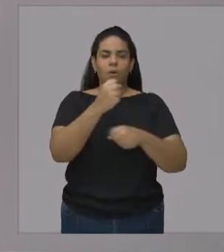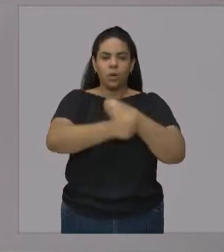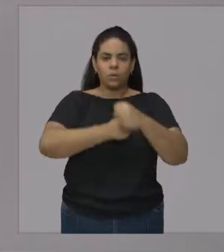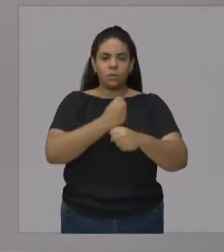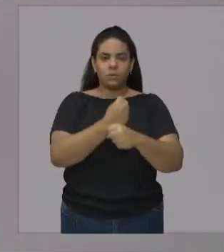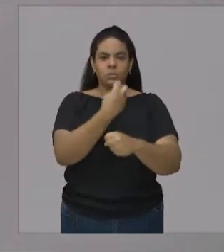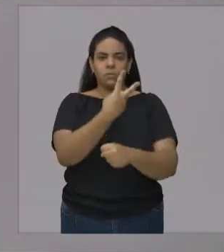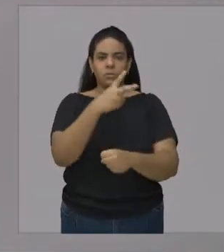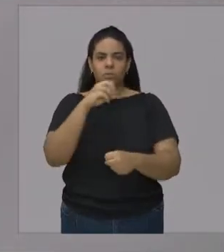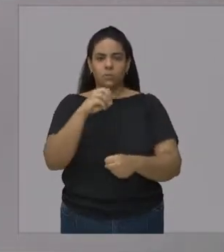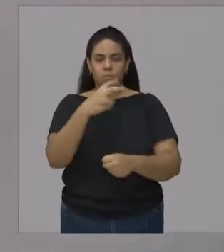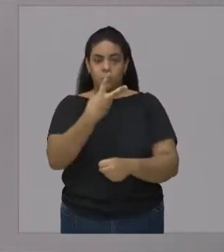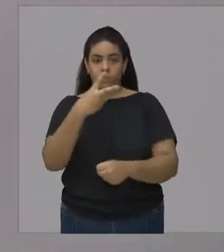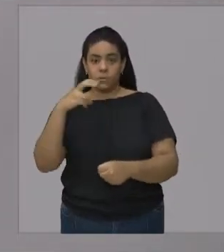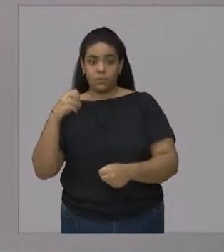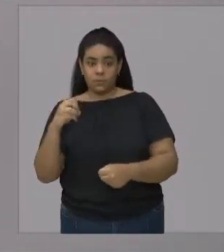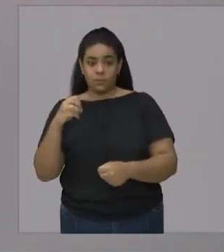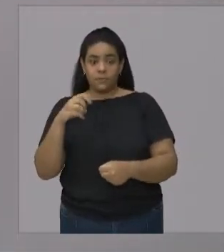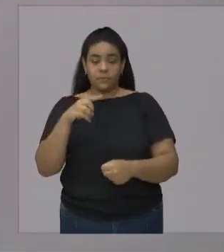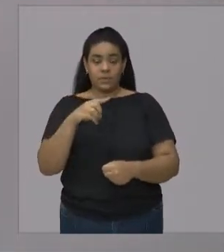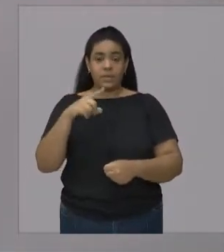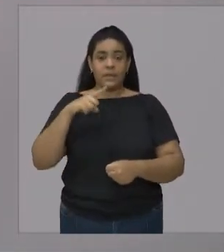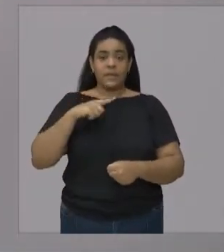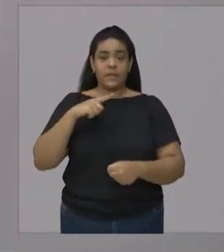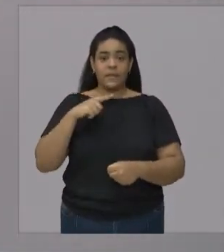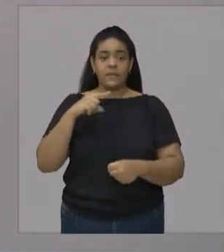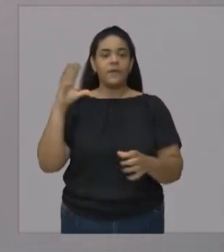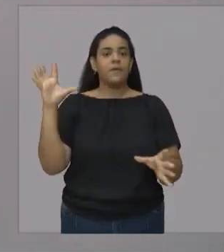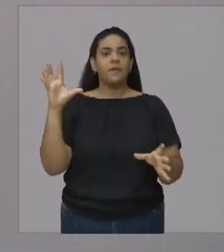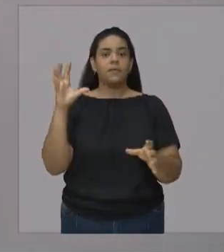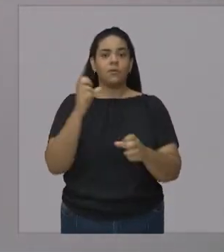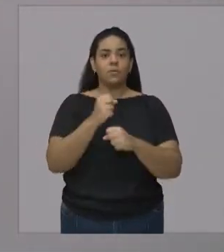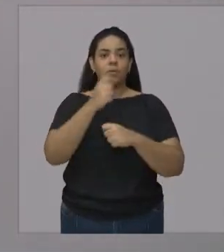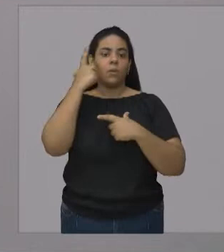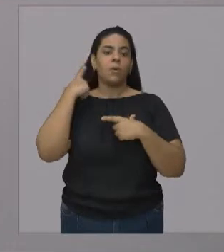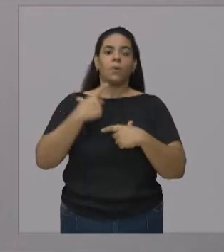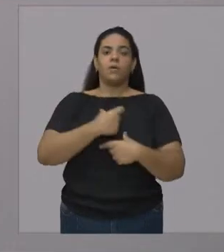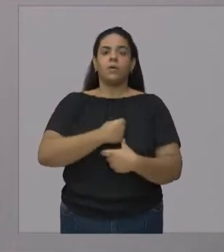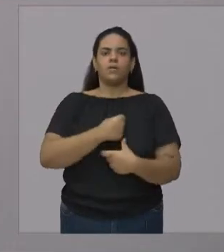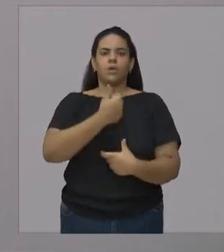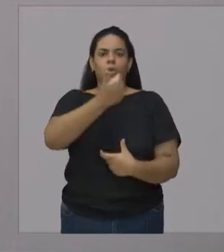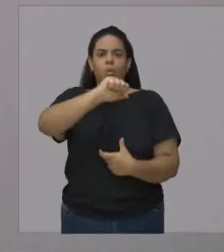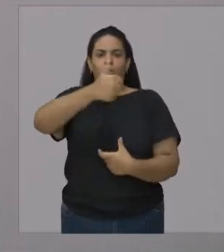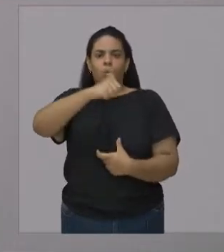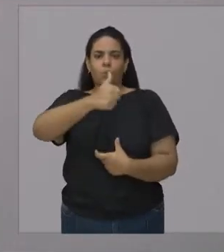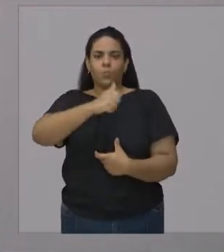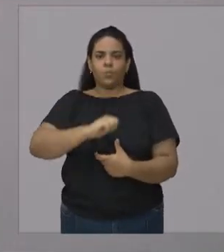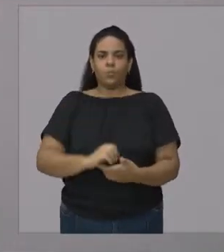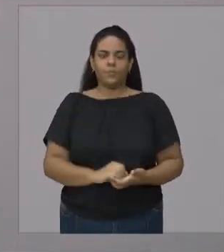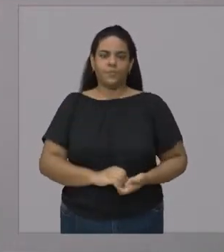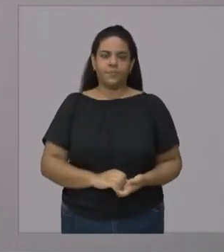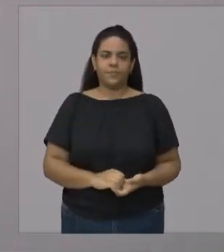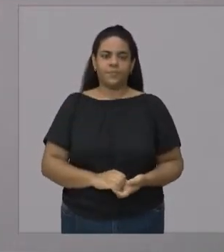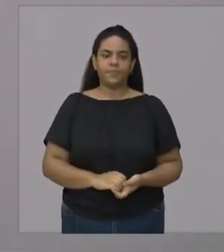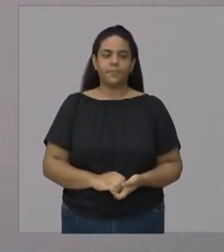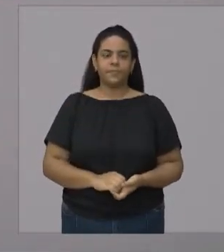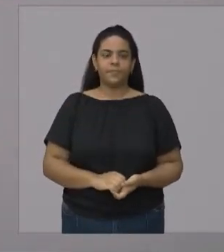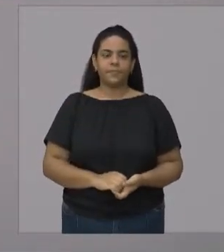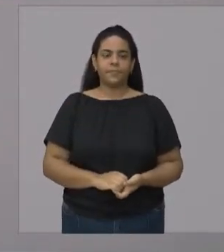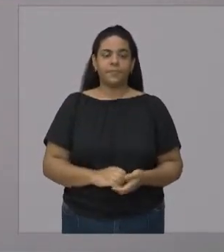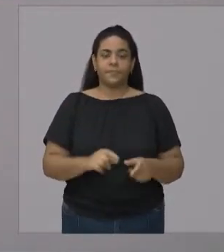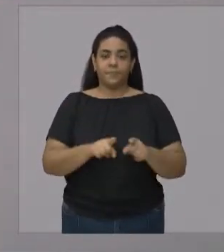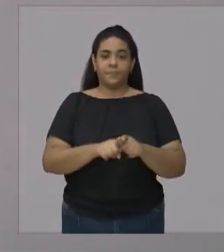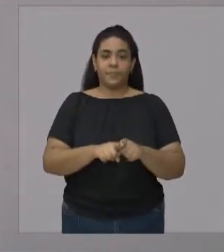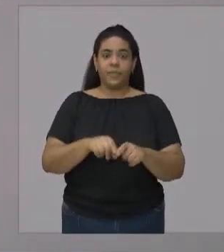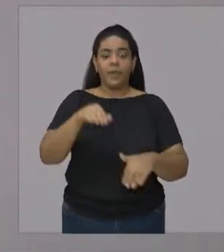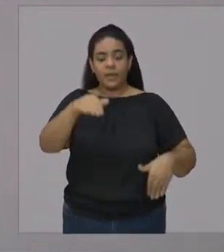livre Classe S5 No revezamento 4 por 50 Livre misto Até 20 pontos E nos 200 metros